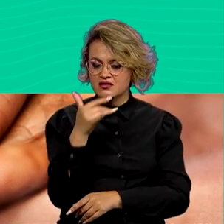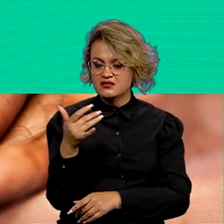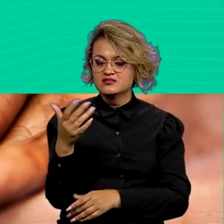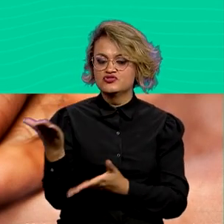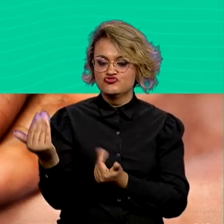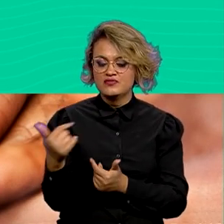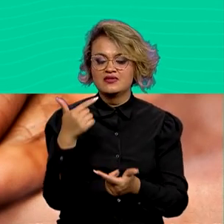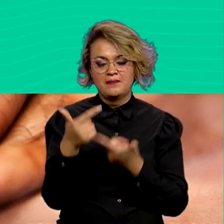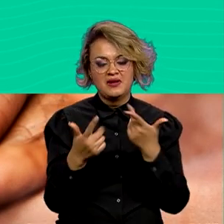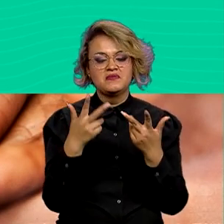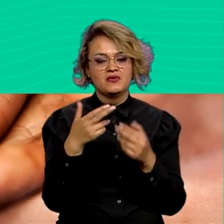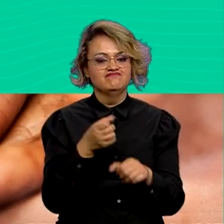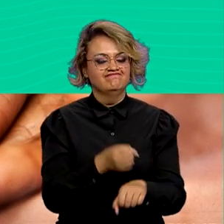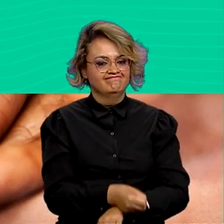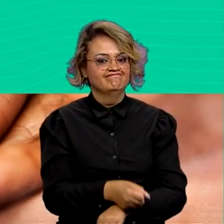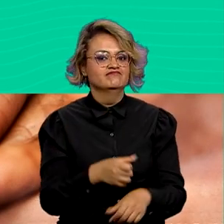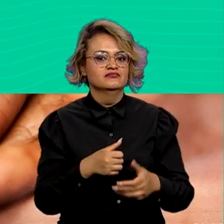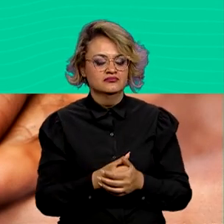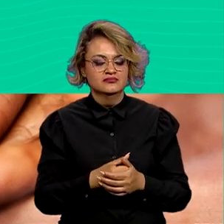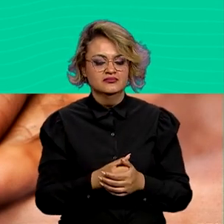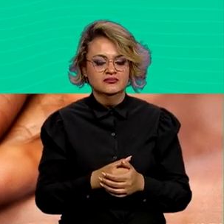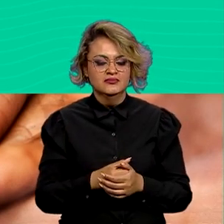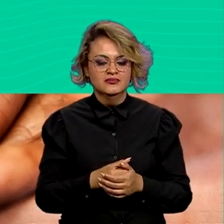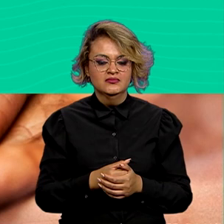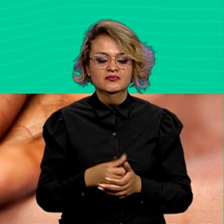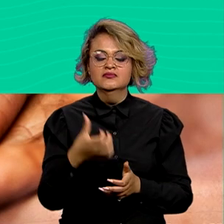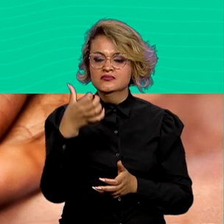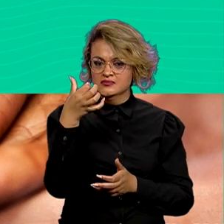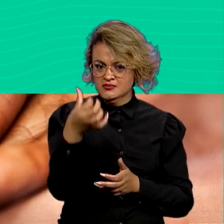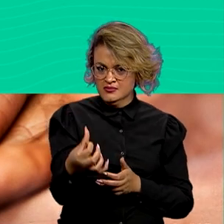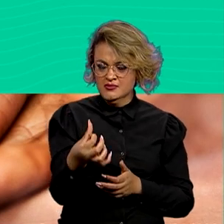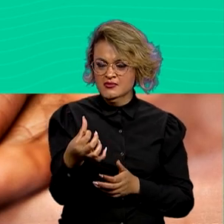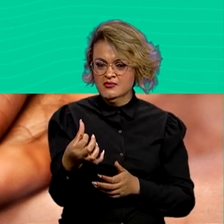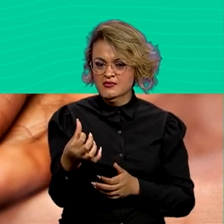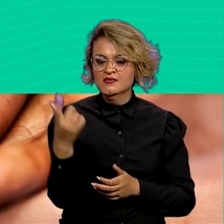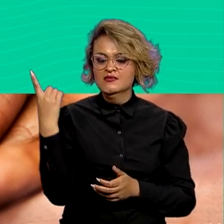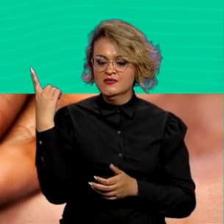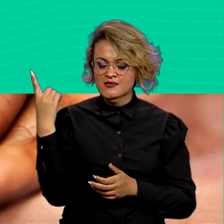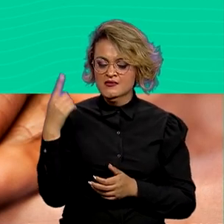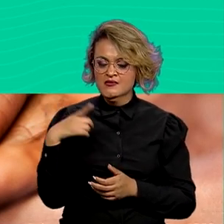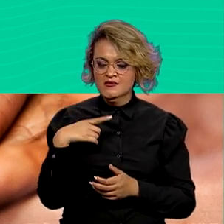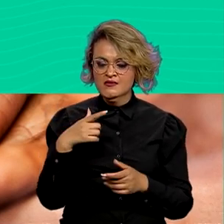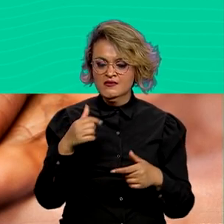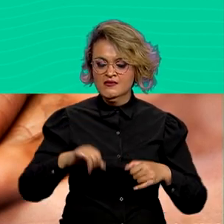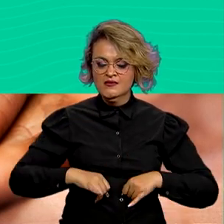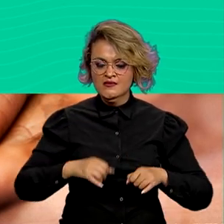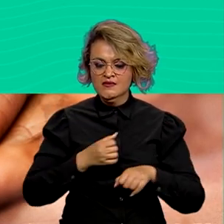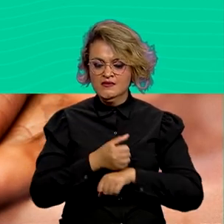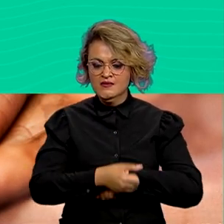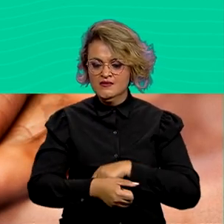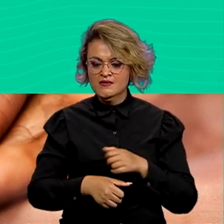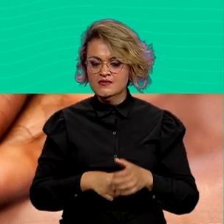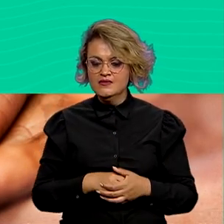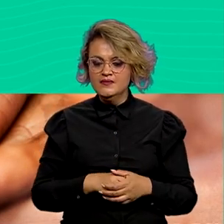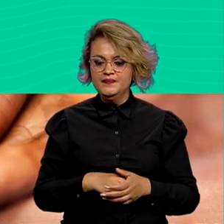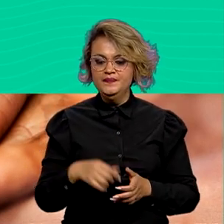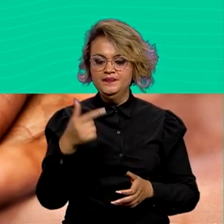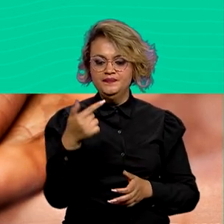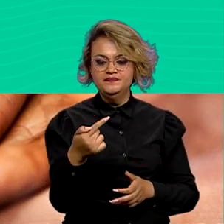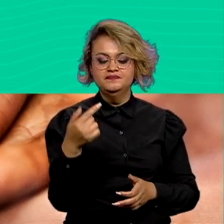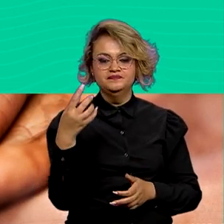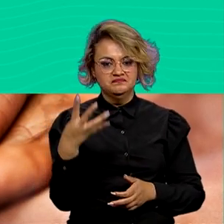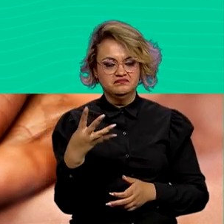adolescentes no trabalho infantil. Desses, 6 estavam em trabalho escravo. Pelo menos 74